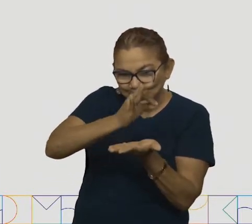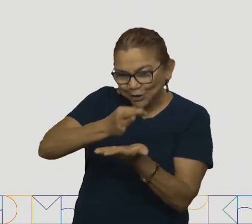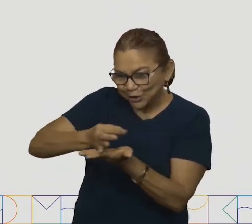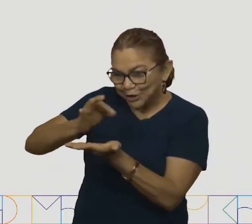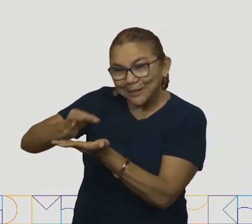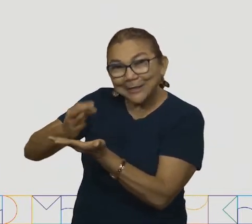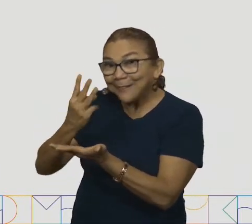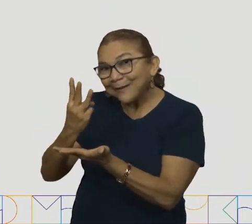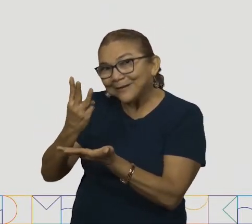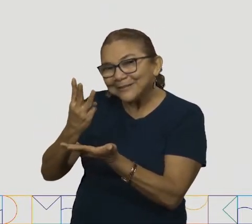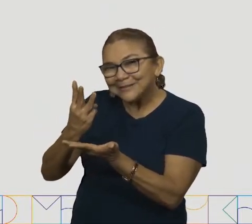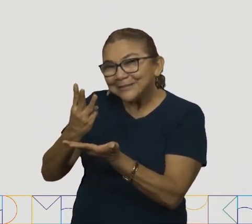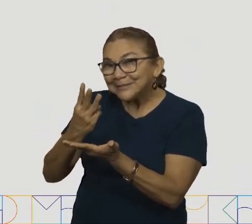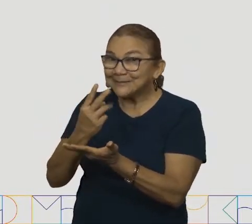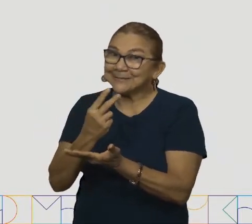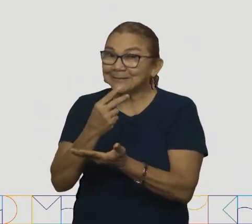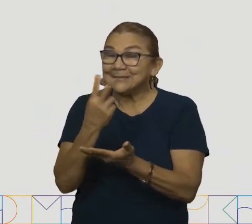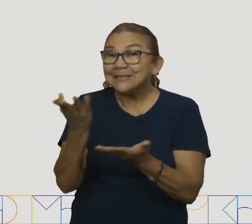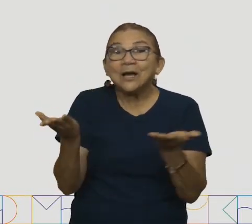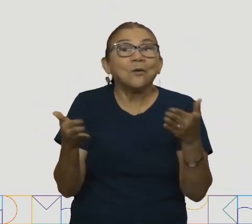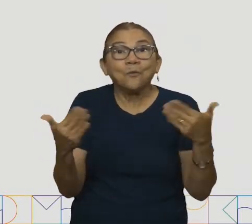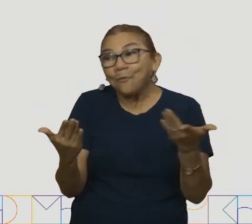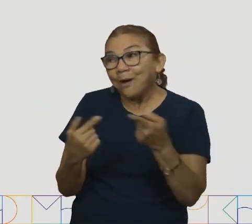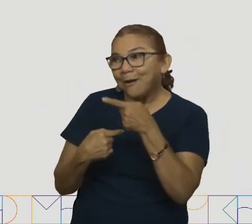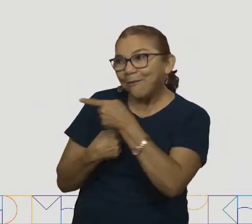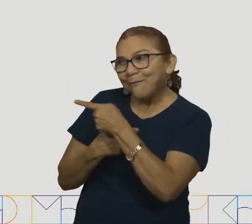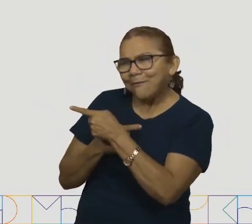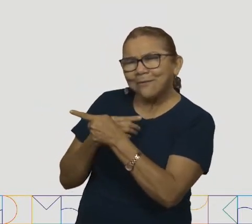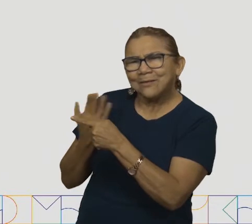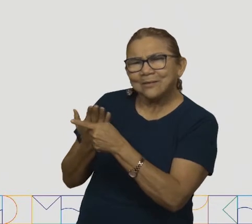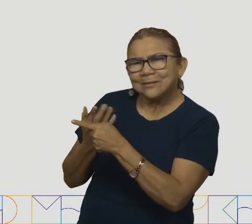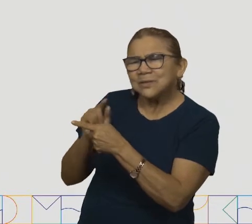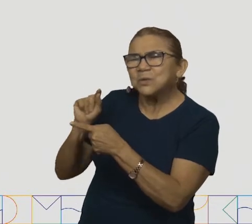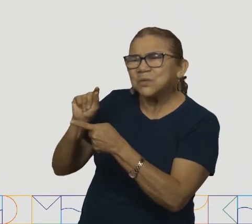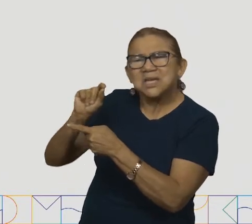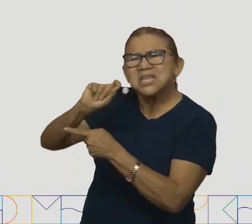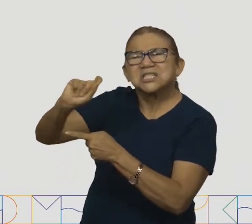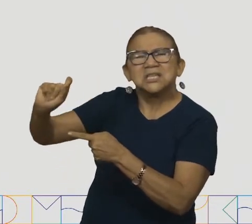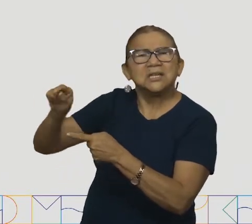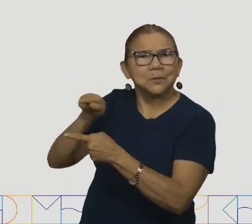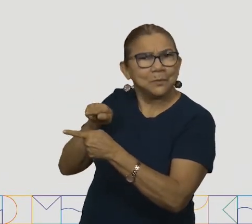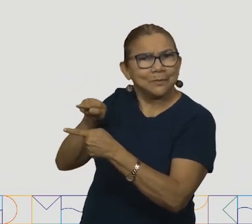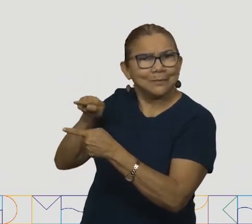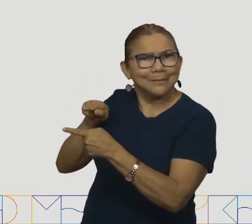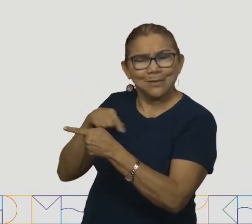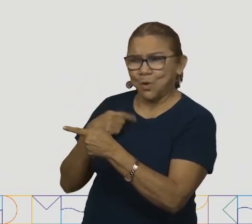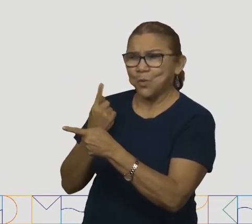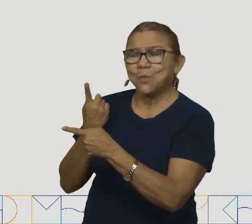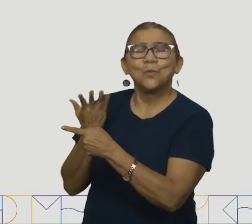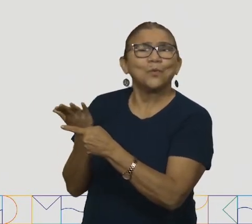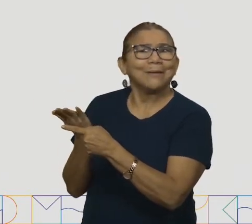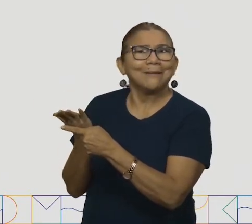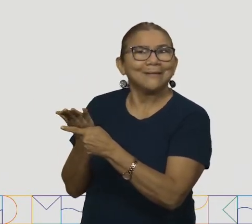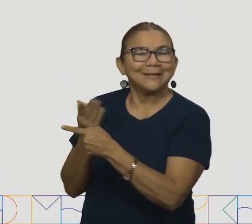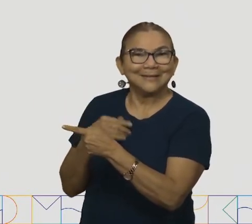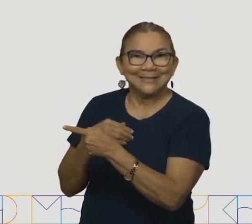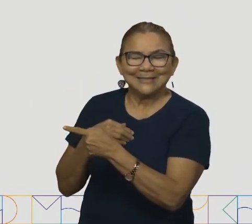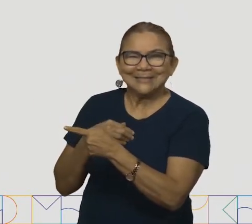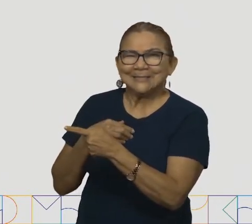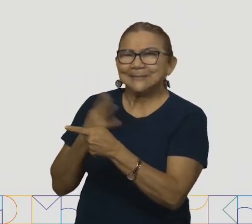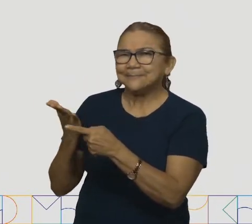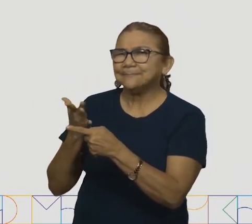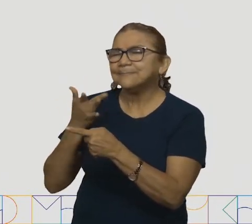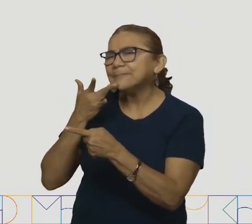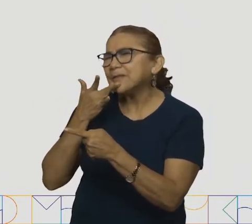Qual será essa imagem, crianças? E a terceira linha, o que está escrito? Alguma coisa a gosto.